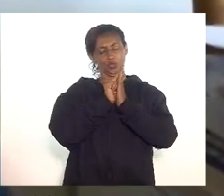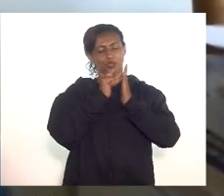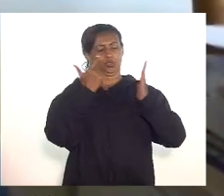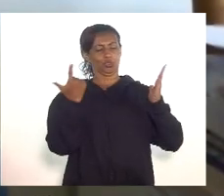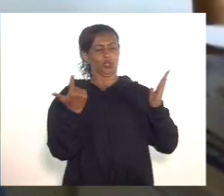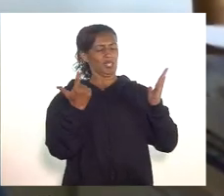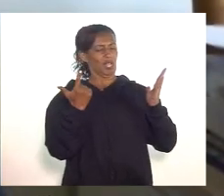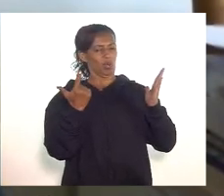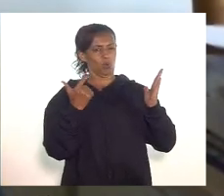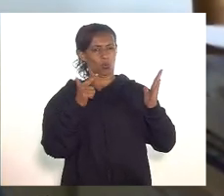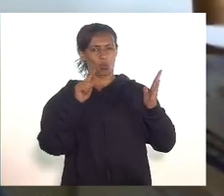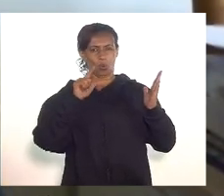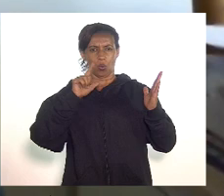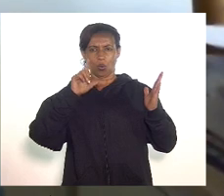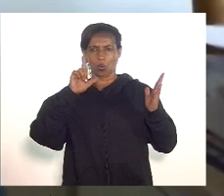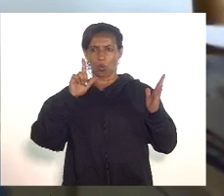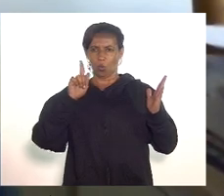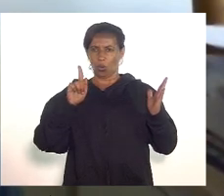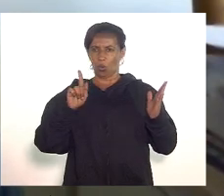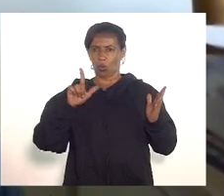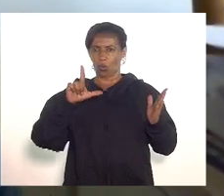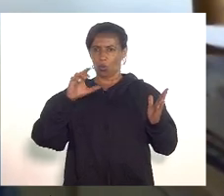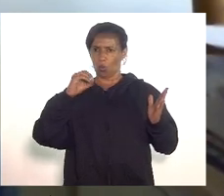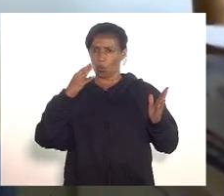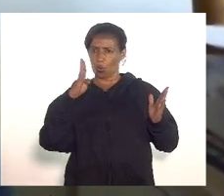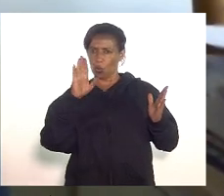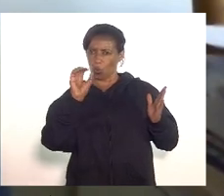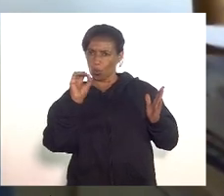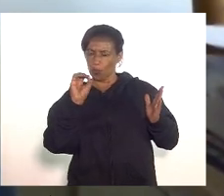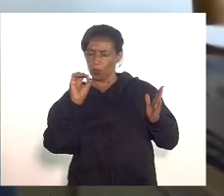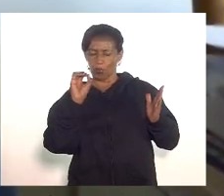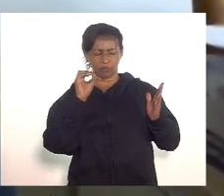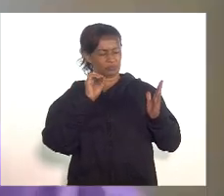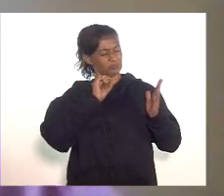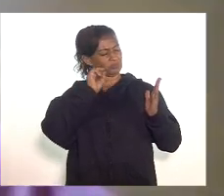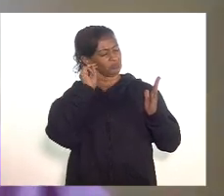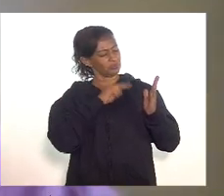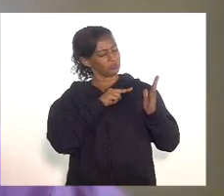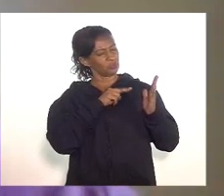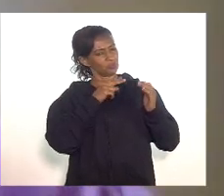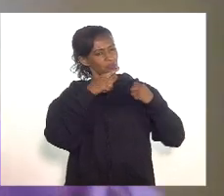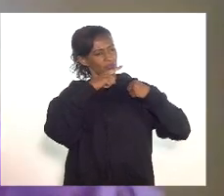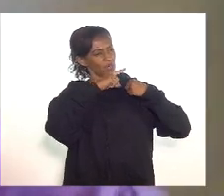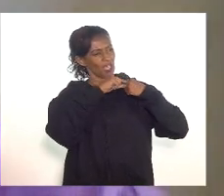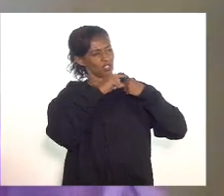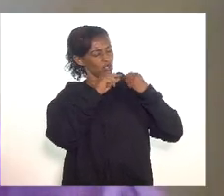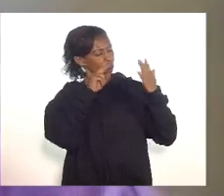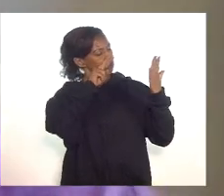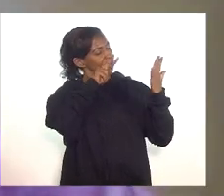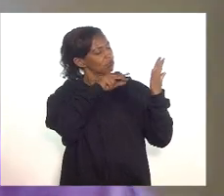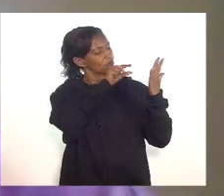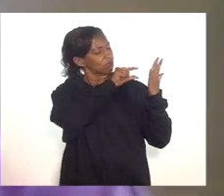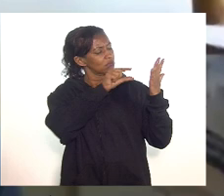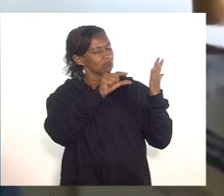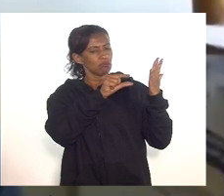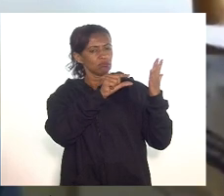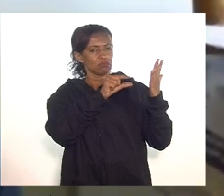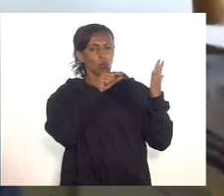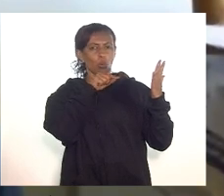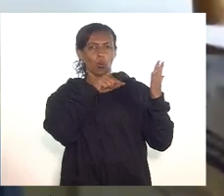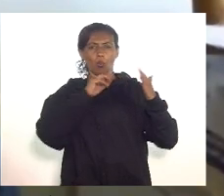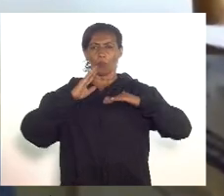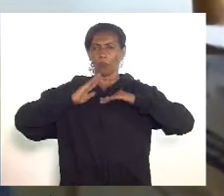globo o artigo do infectologista Miguel